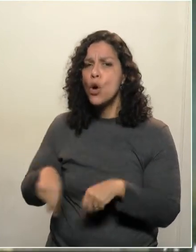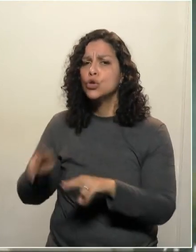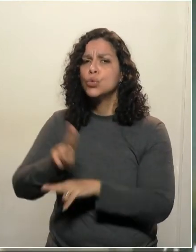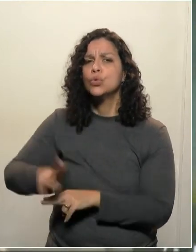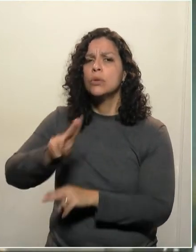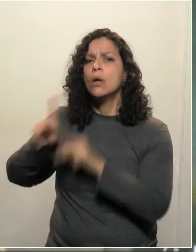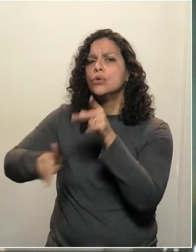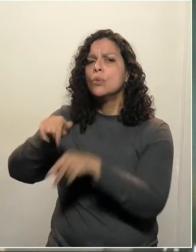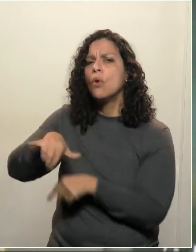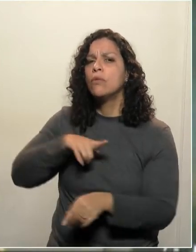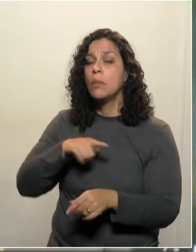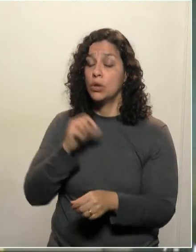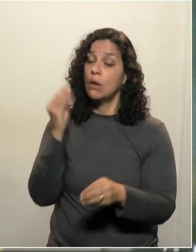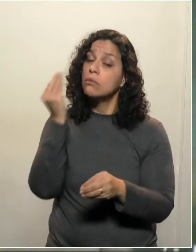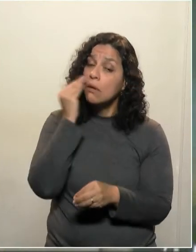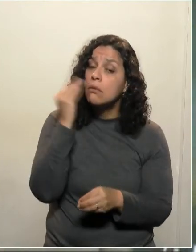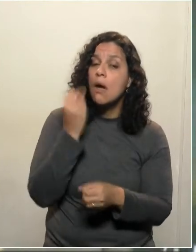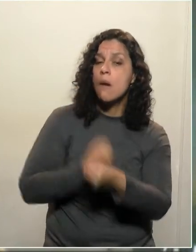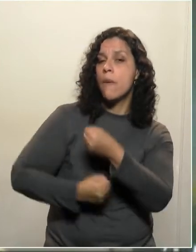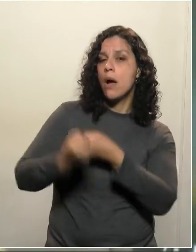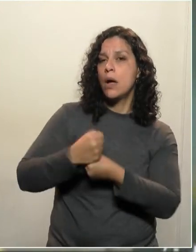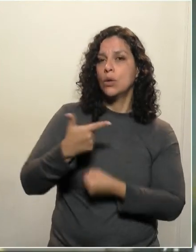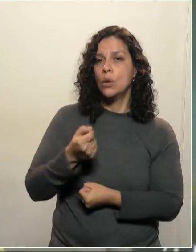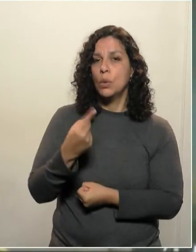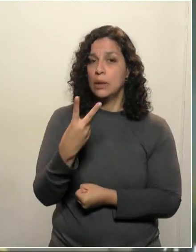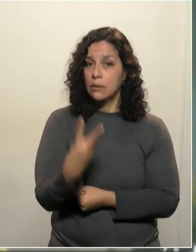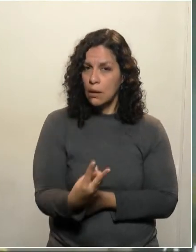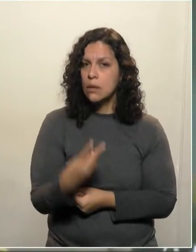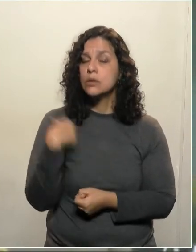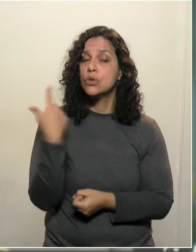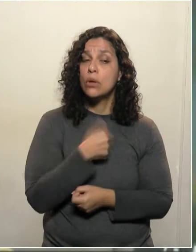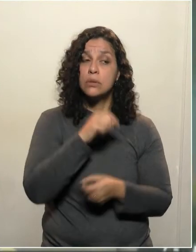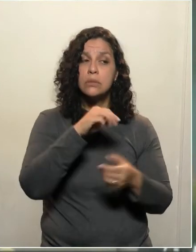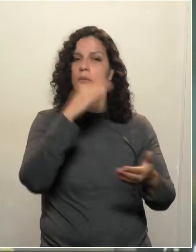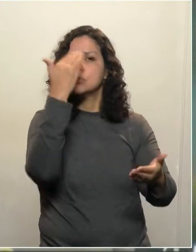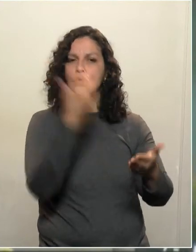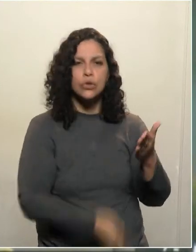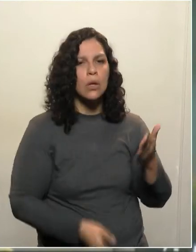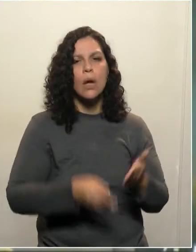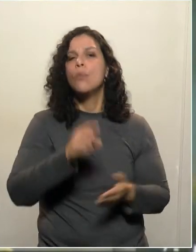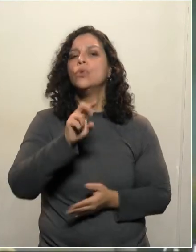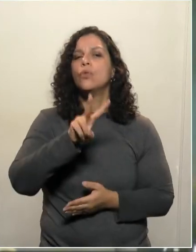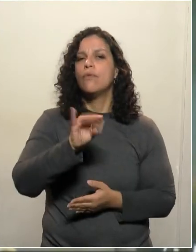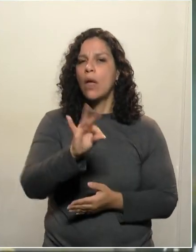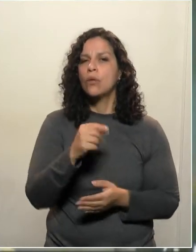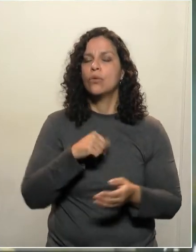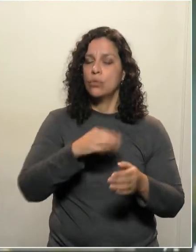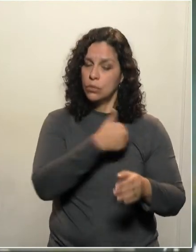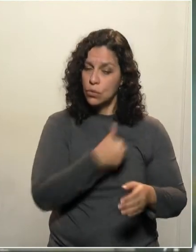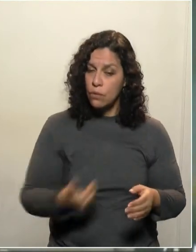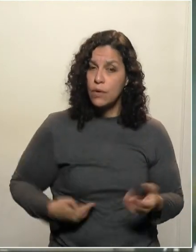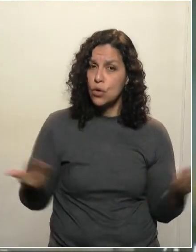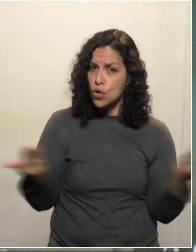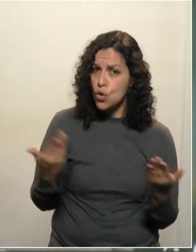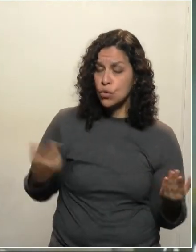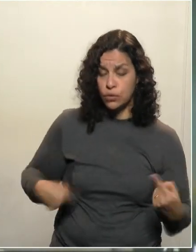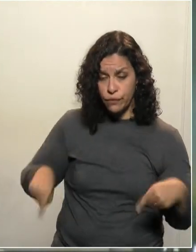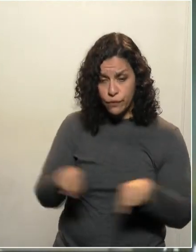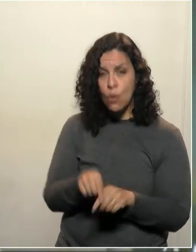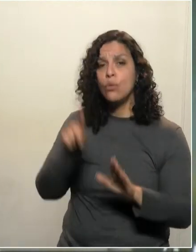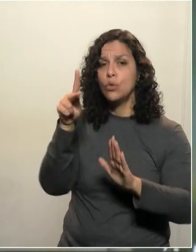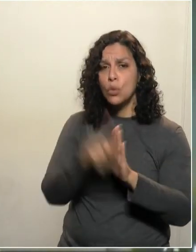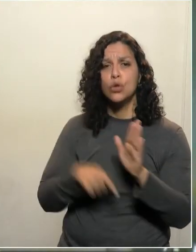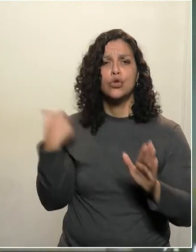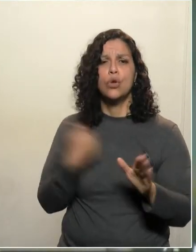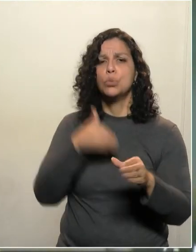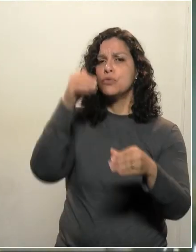foi tentado. Lá em 2013, nós derrubamos, inclusive, o veto do governador e, hoje, obviamente, se entrar esse projeto novamente, o